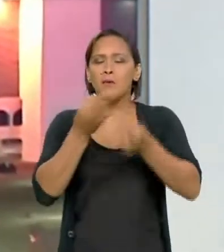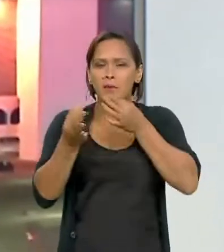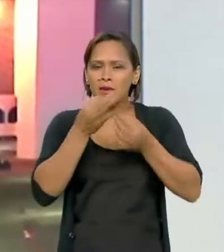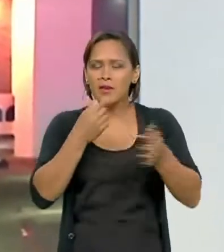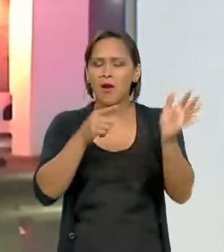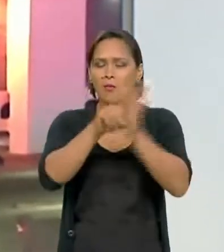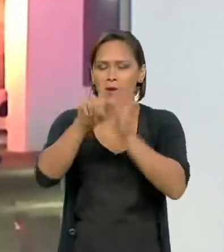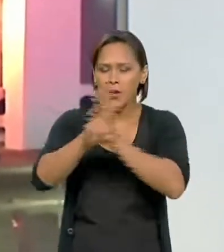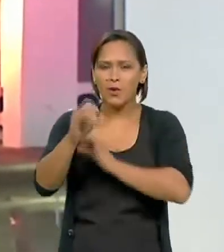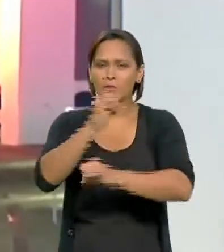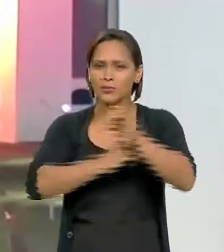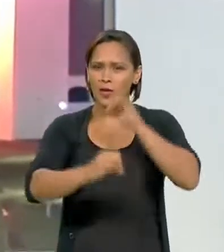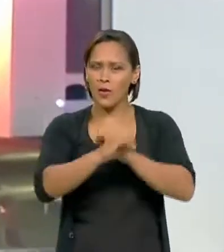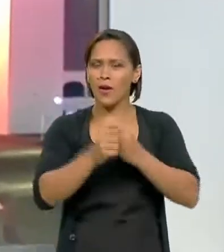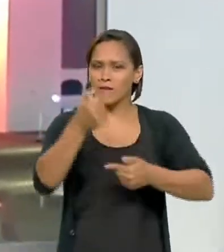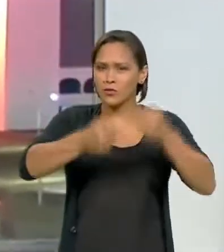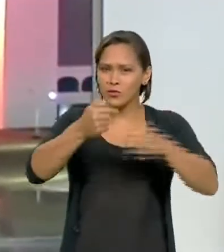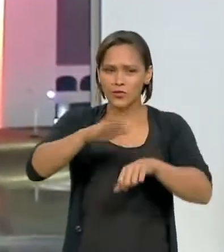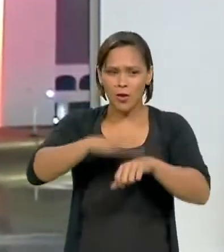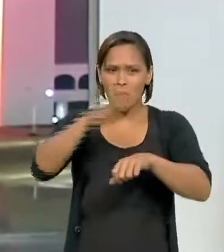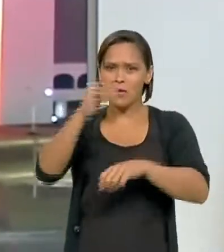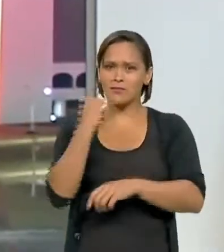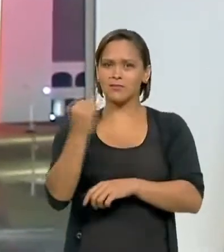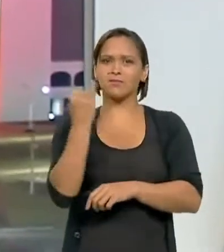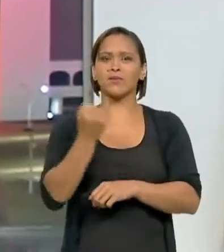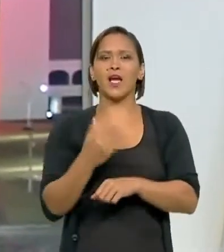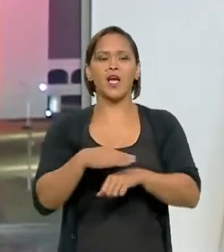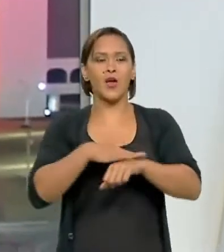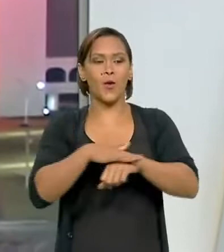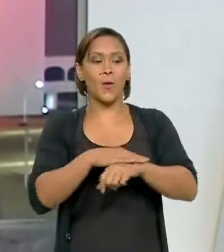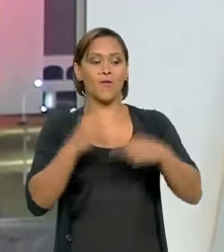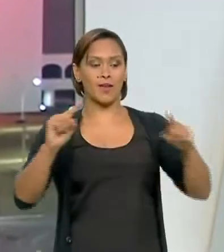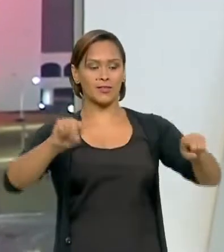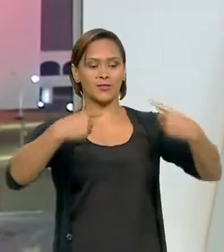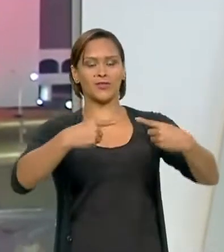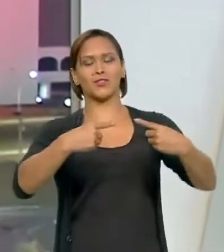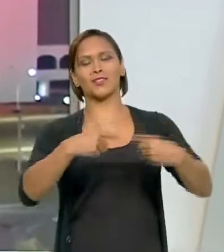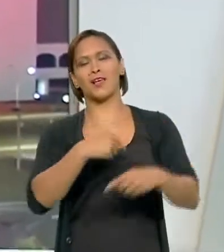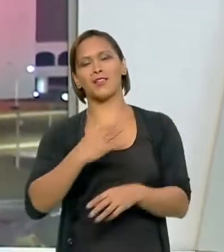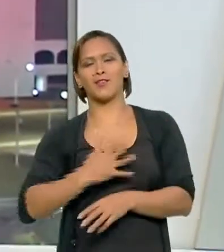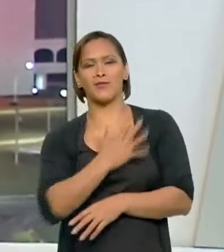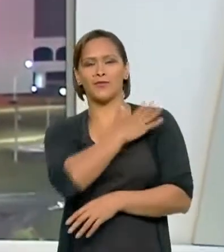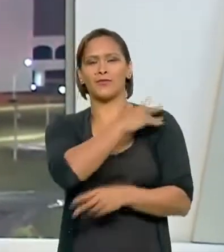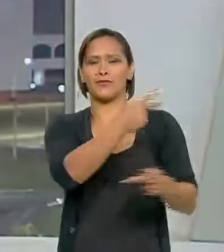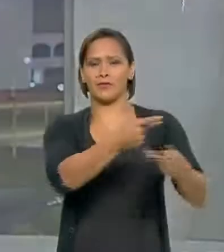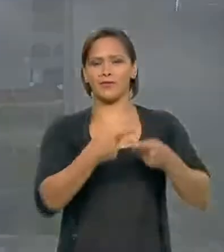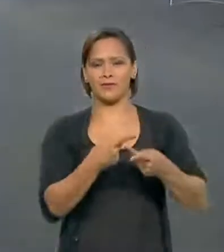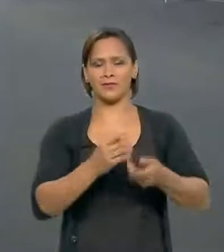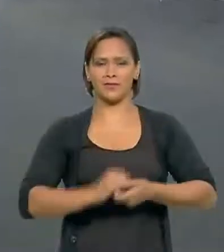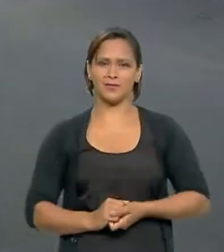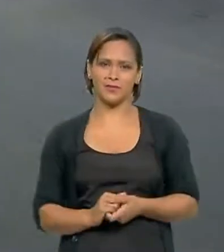mais perguntas da web, discussão de alto nível e uma conversa franca e direta com o nosso convidado. Fique com a gente.